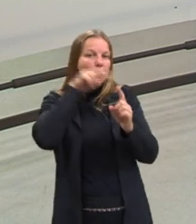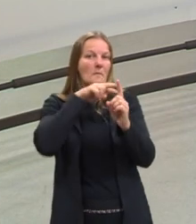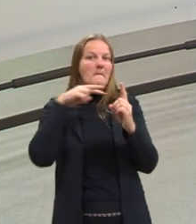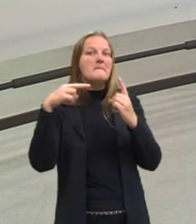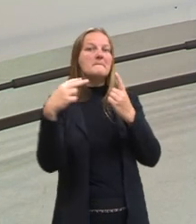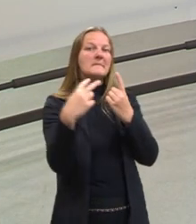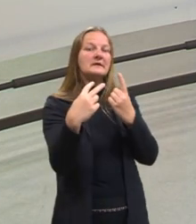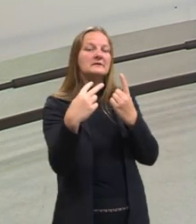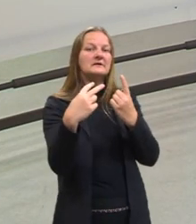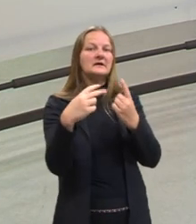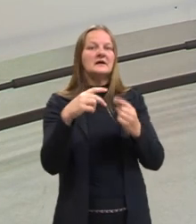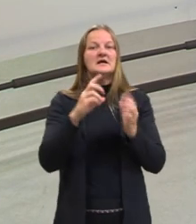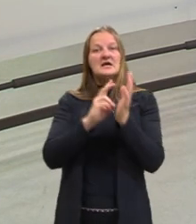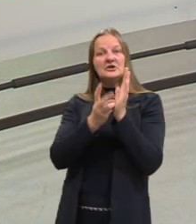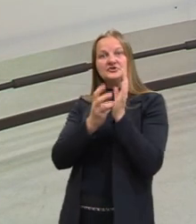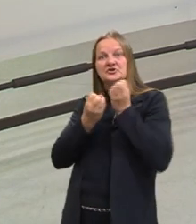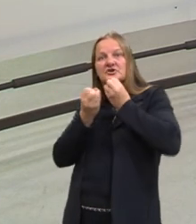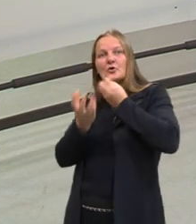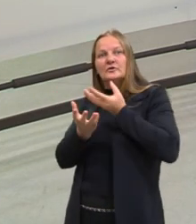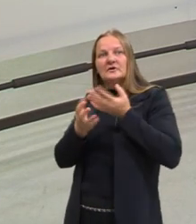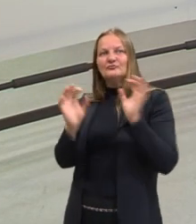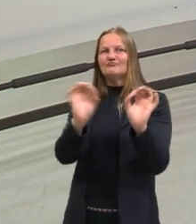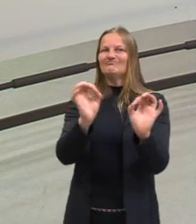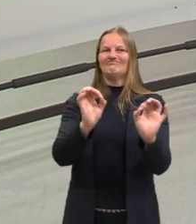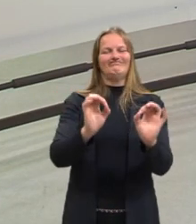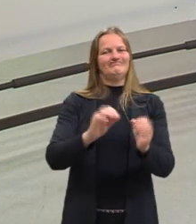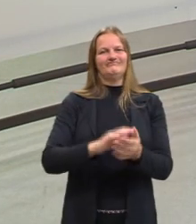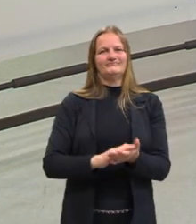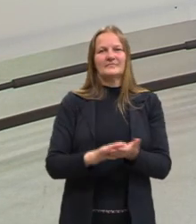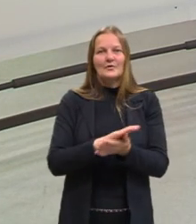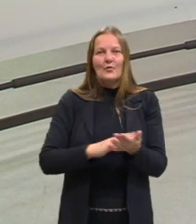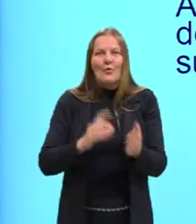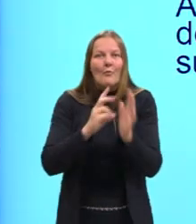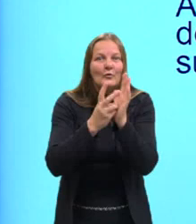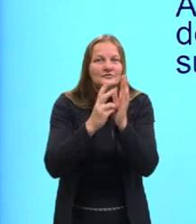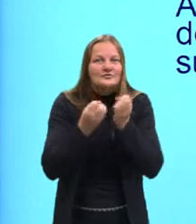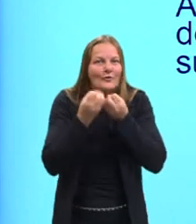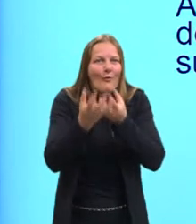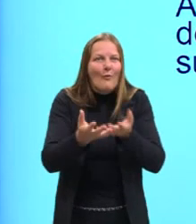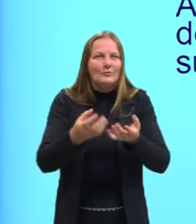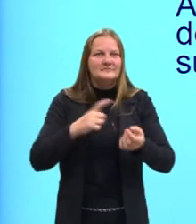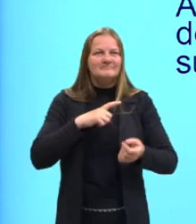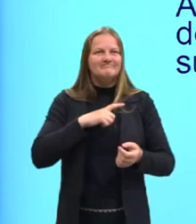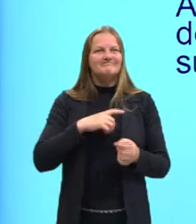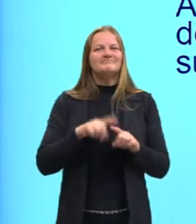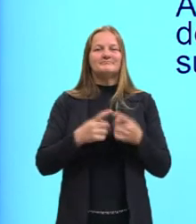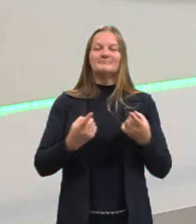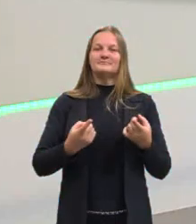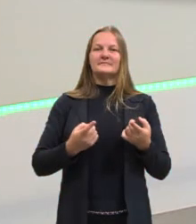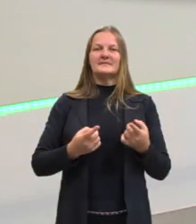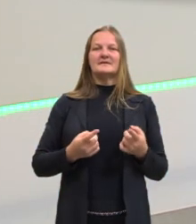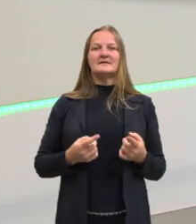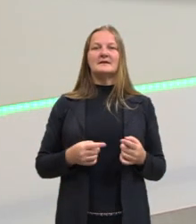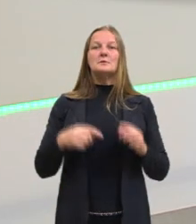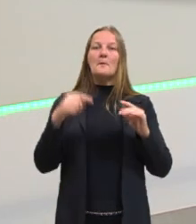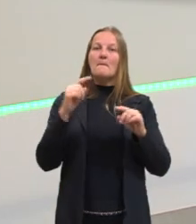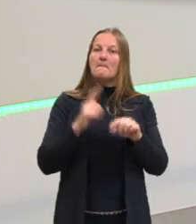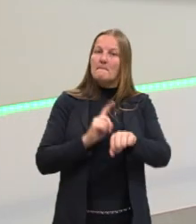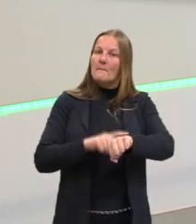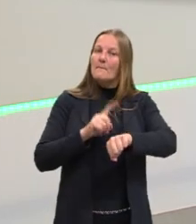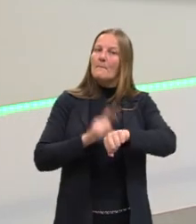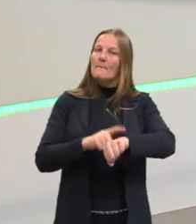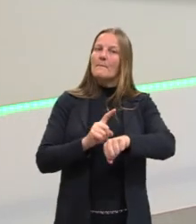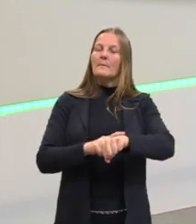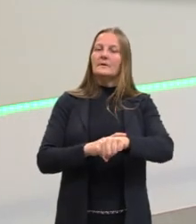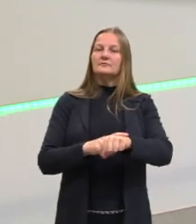existe um indígena falando como ele enxerga. Ele está apenas ali, naquele ponto, sendo